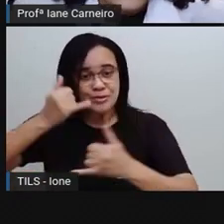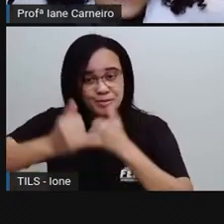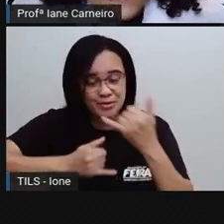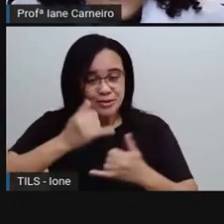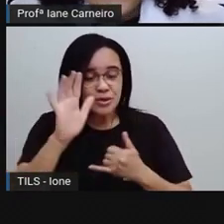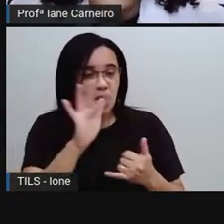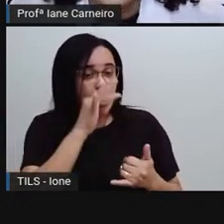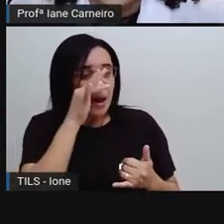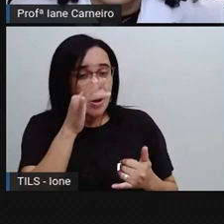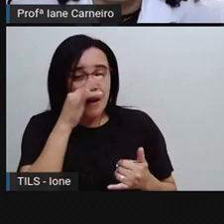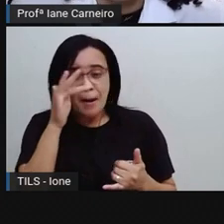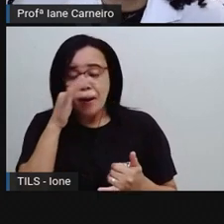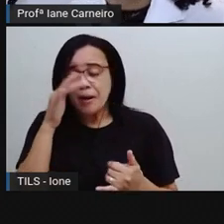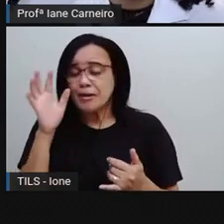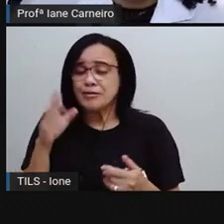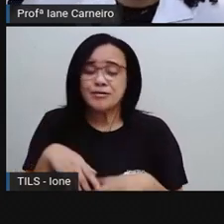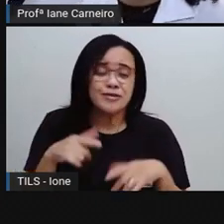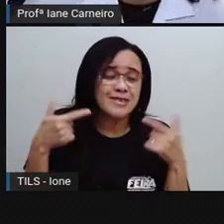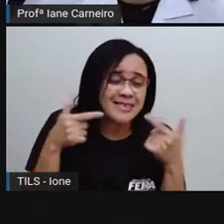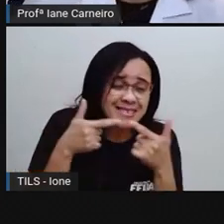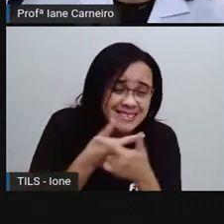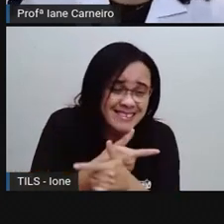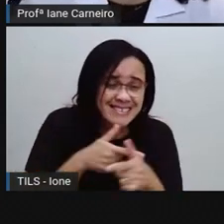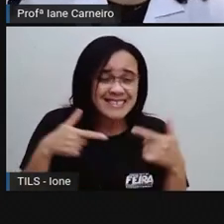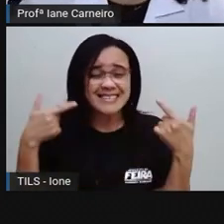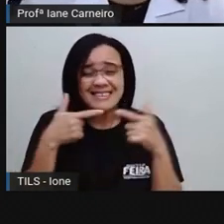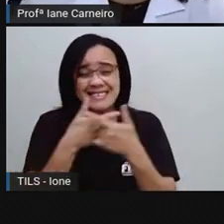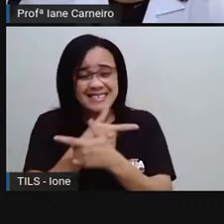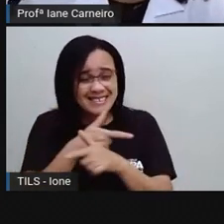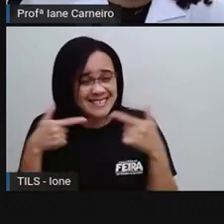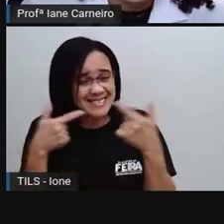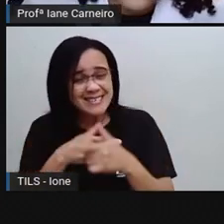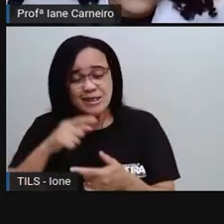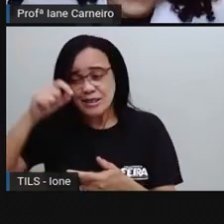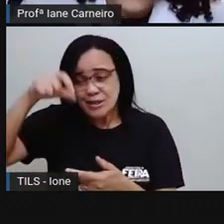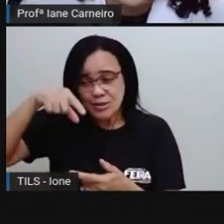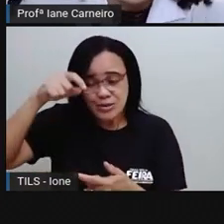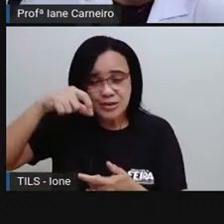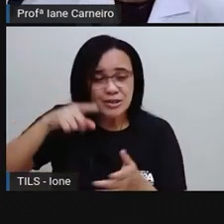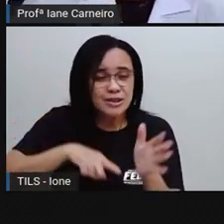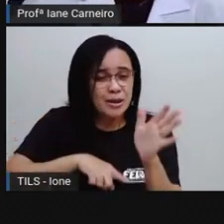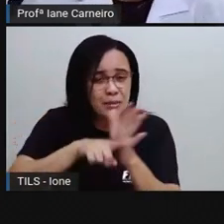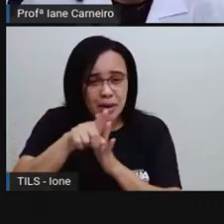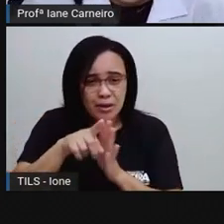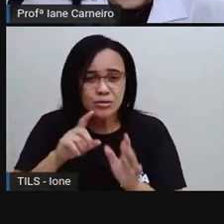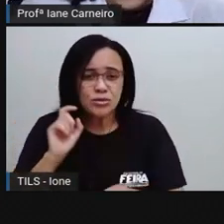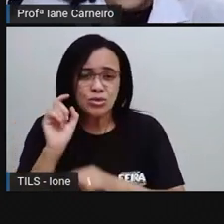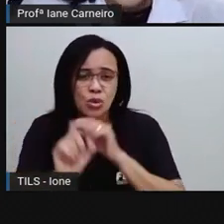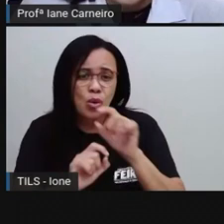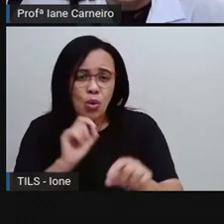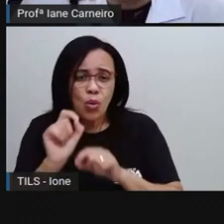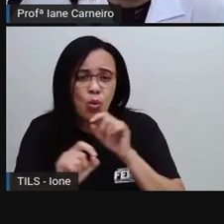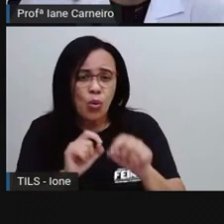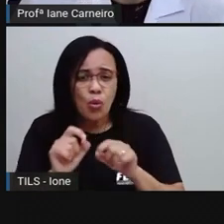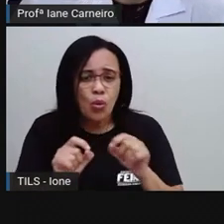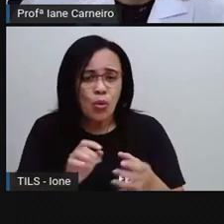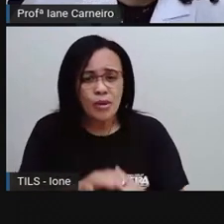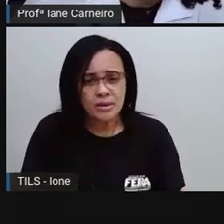Quem está rindo assim? Perguntou a gotinha admirada. Sou eu, a rosa vermelha.